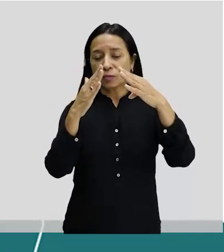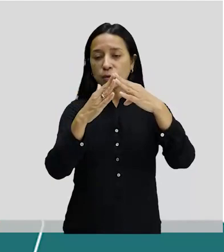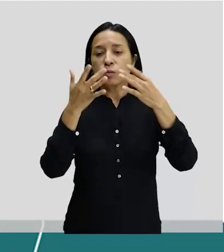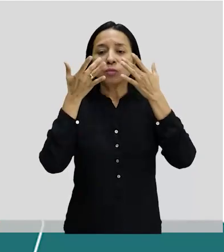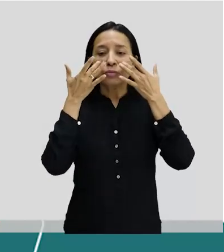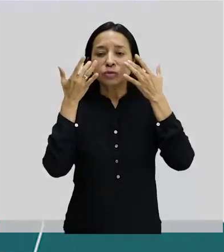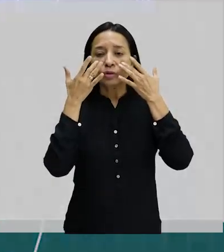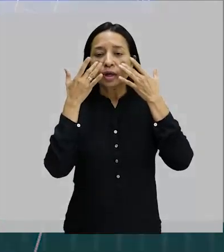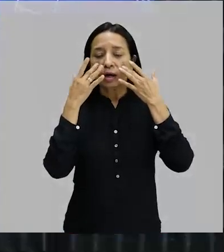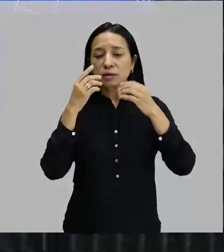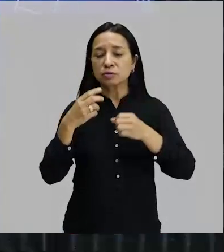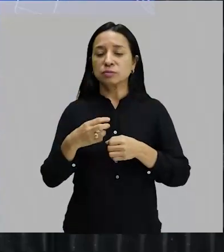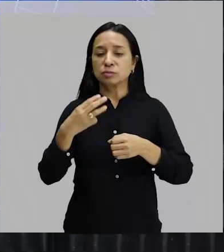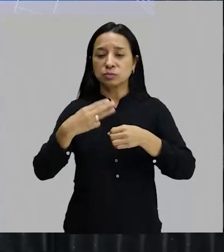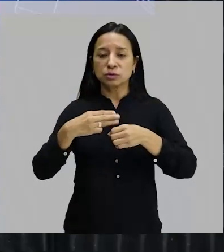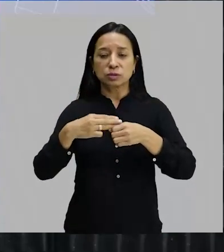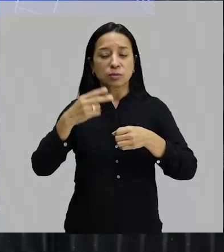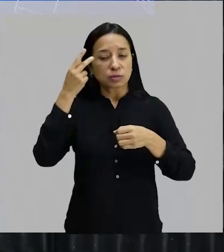lindíssimo,